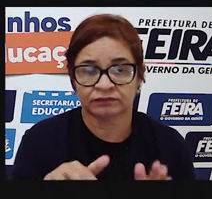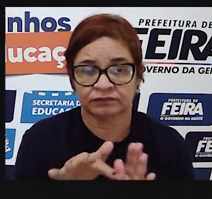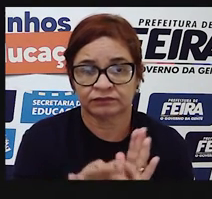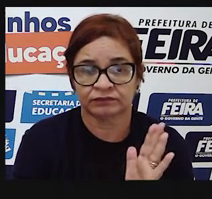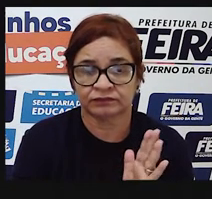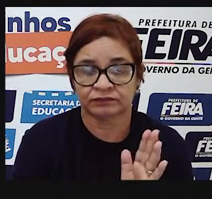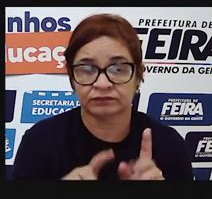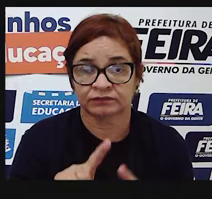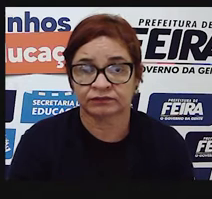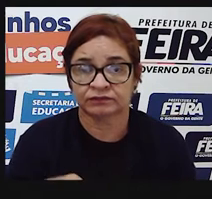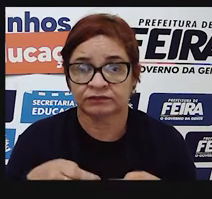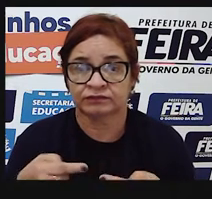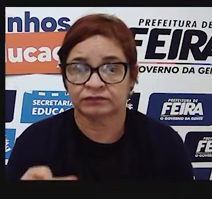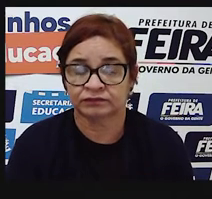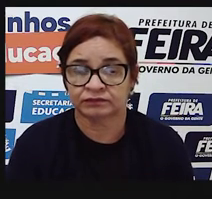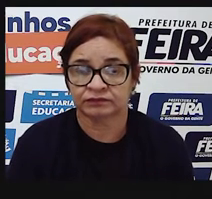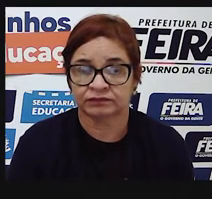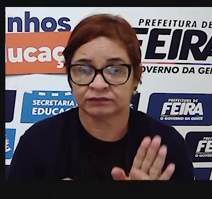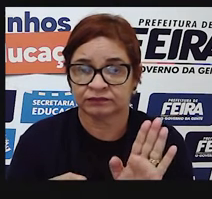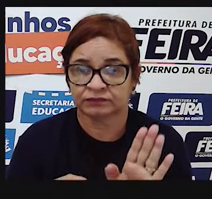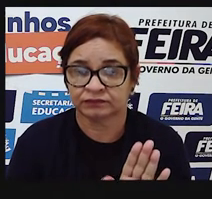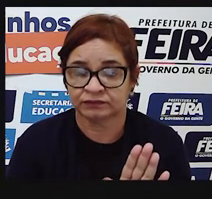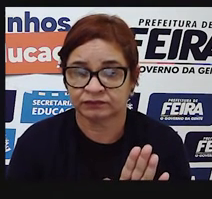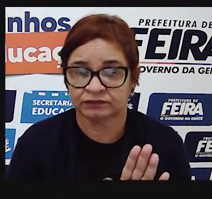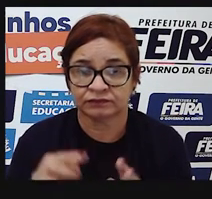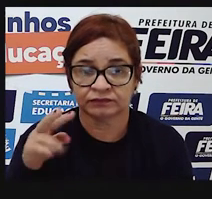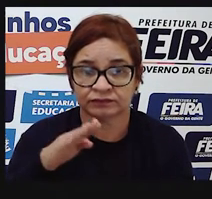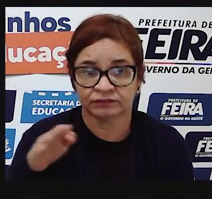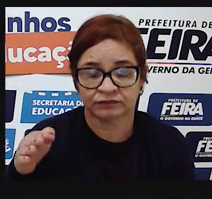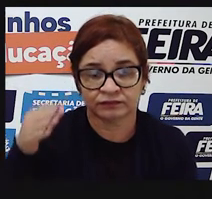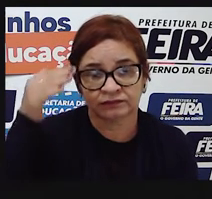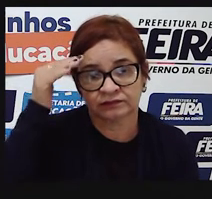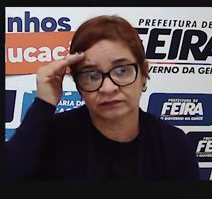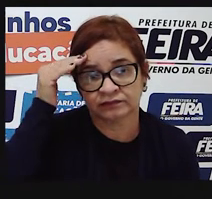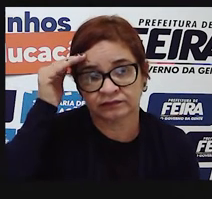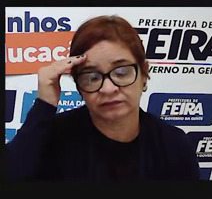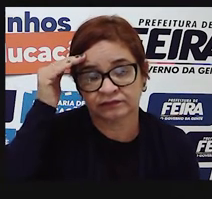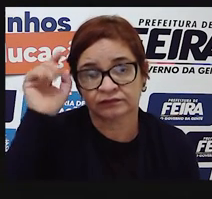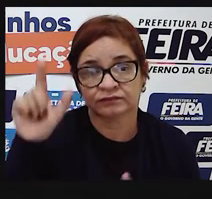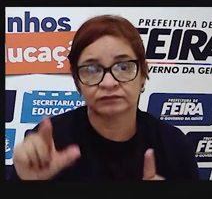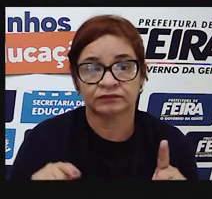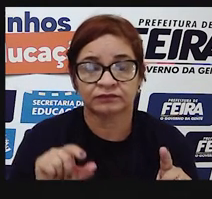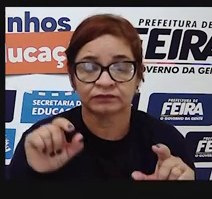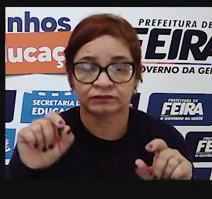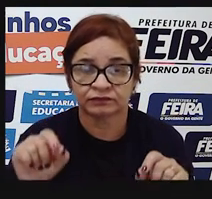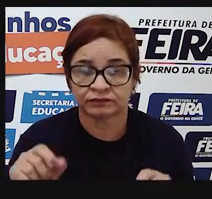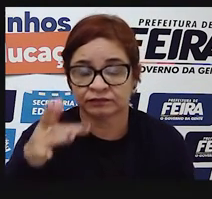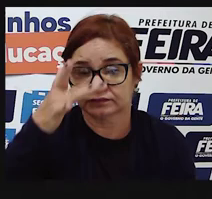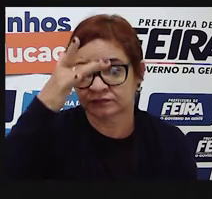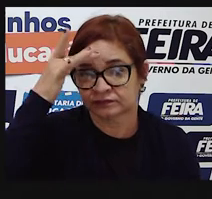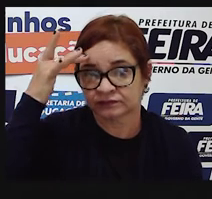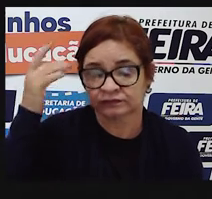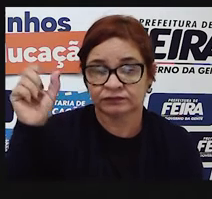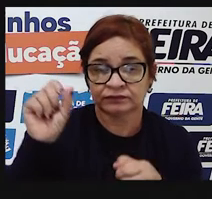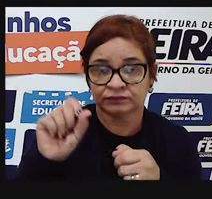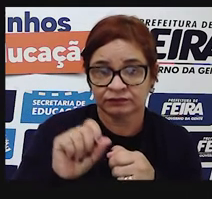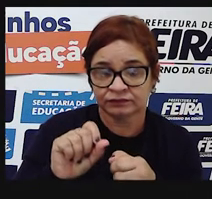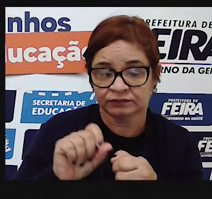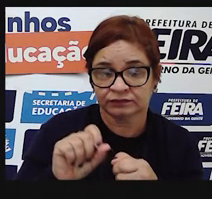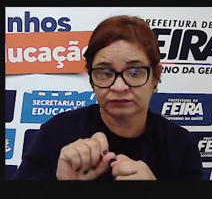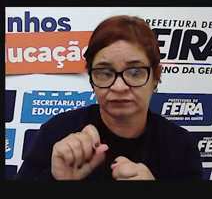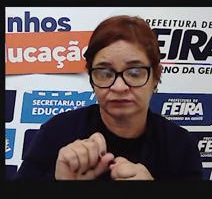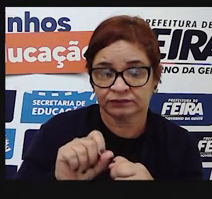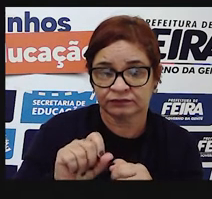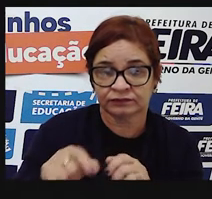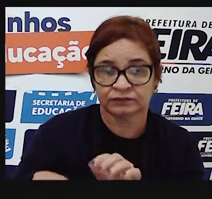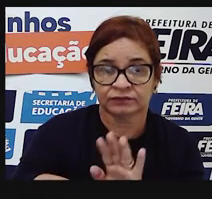mas que foram colocadas aí para dar significado a o que a pessoa que produziu essa tirinha quis